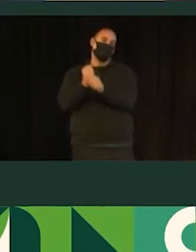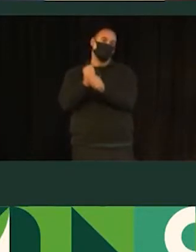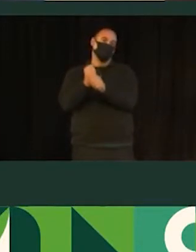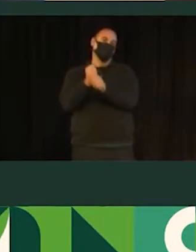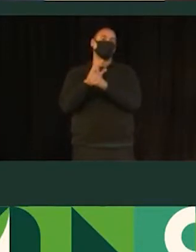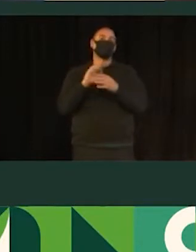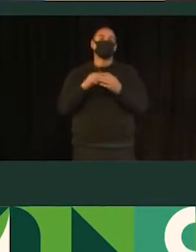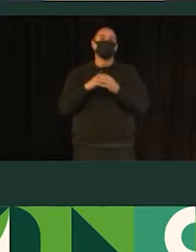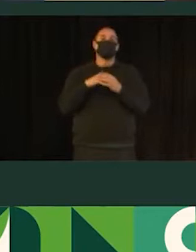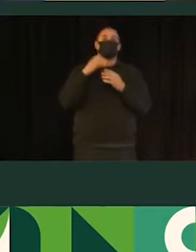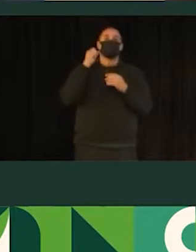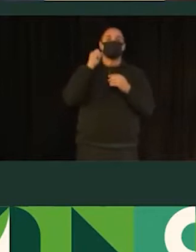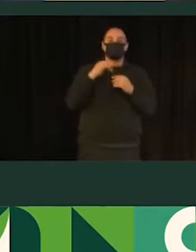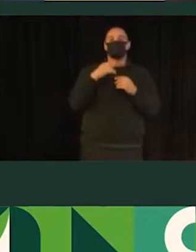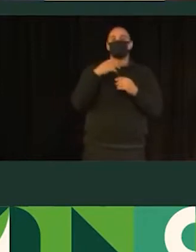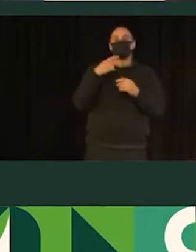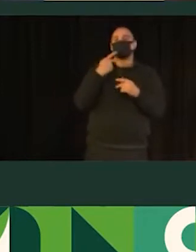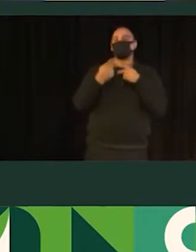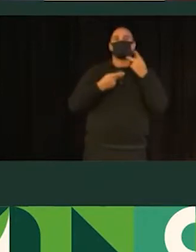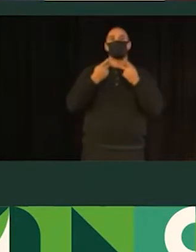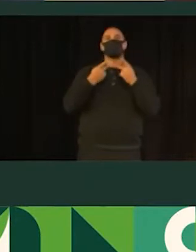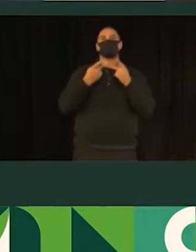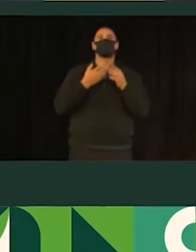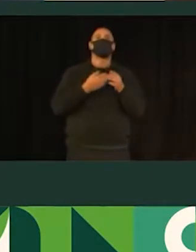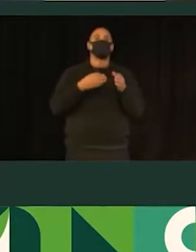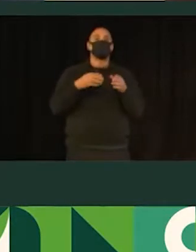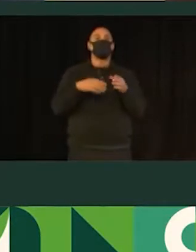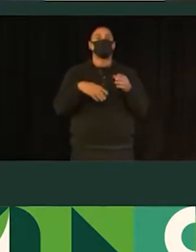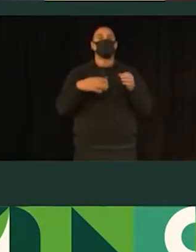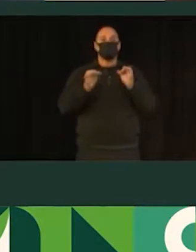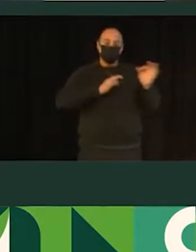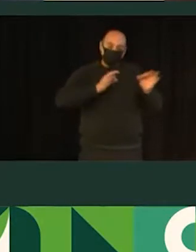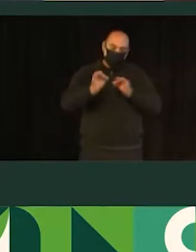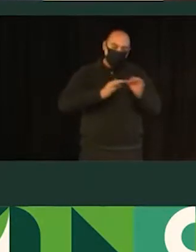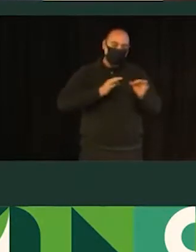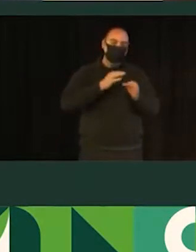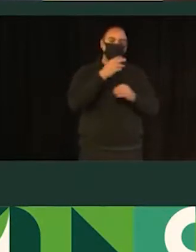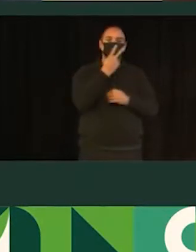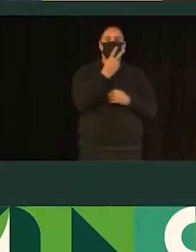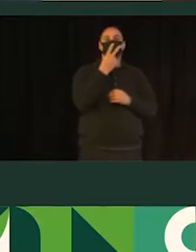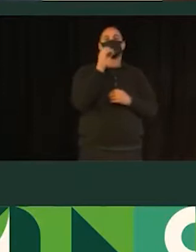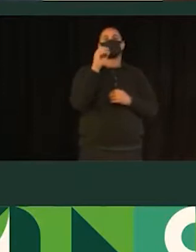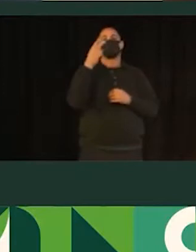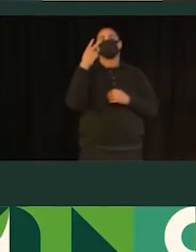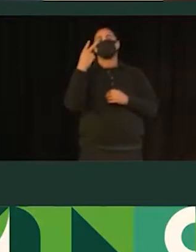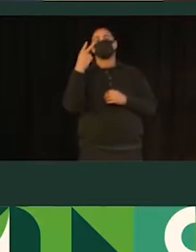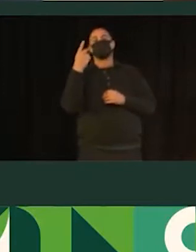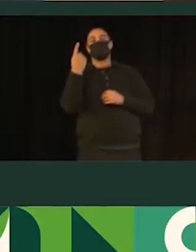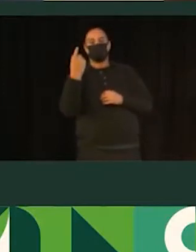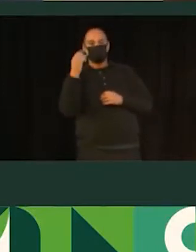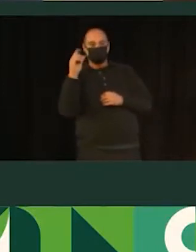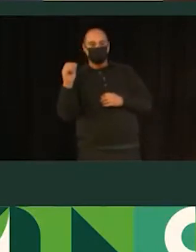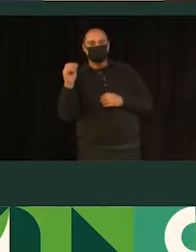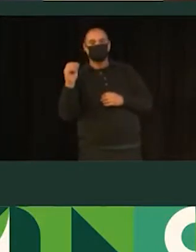do setor censitário do IBGE, em 2010, e compatibilizadas com o Plano Integrado de Mobilidade Urbana da Região Metropolitana